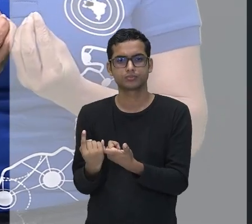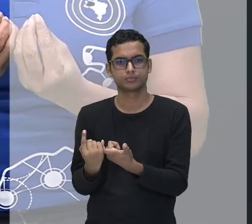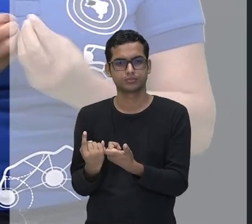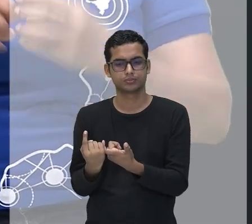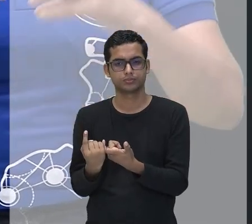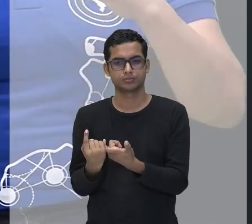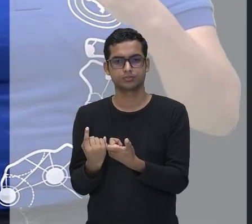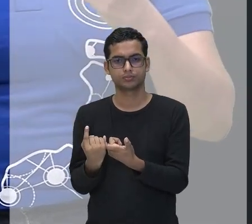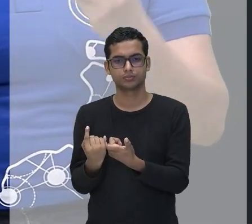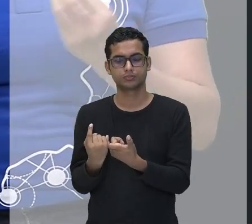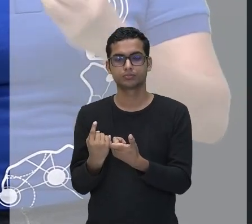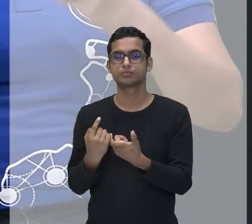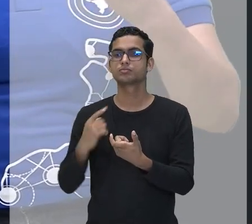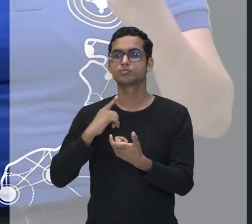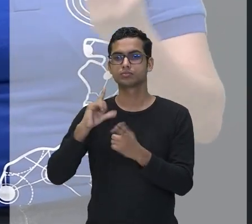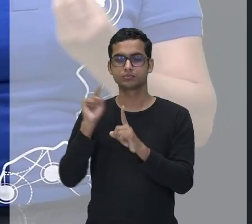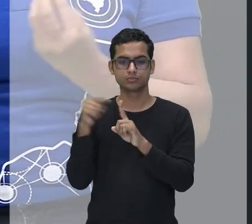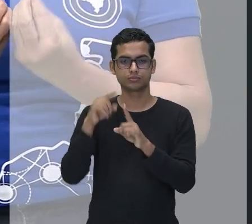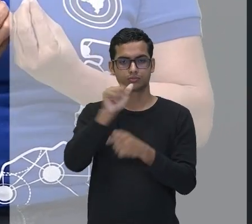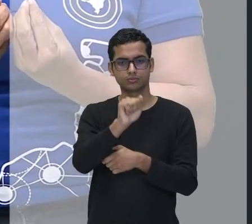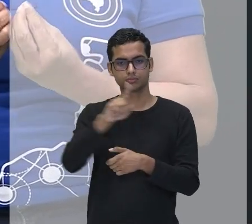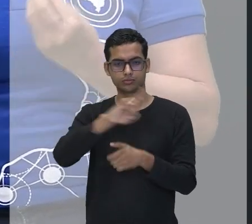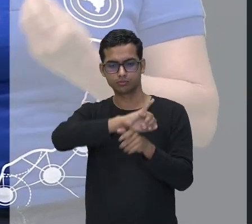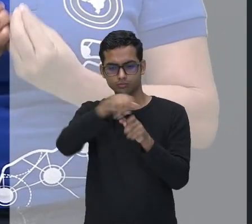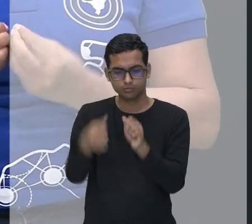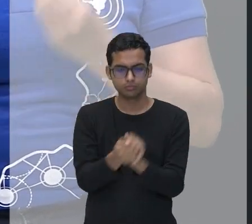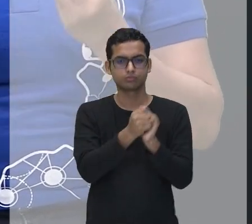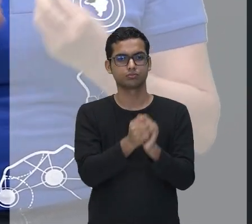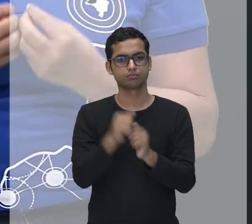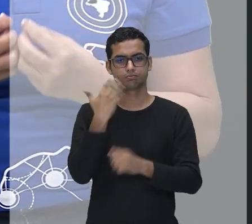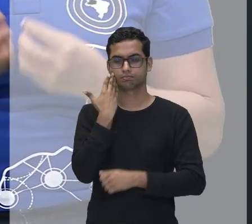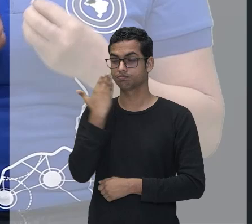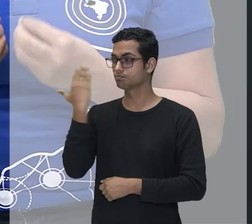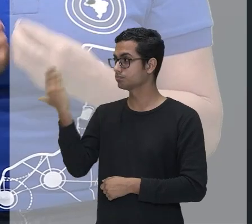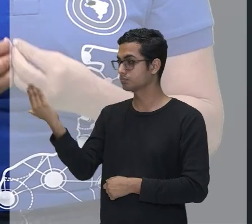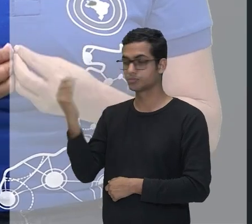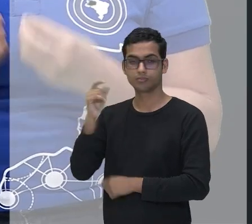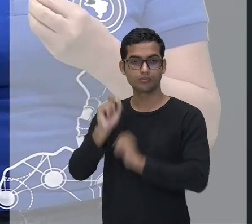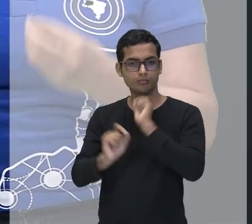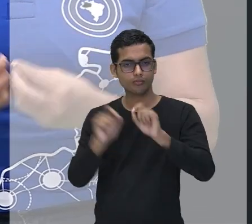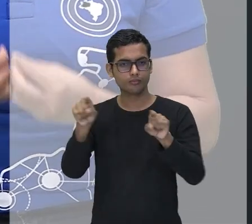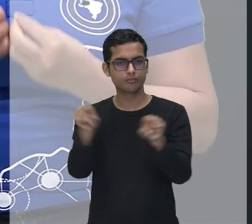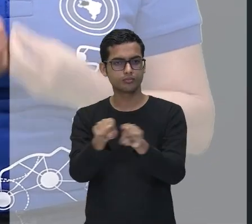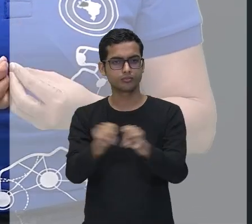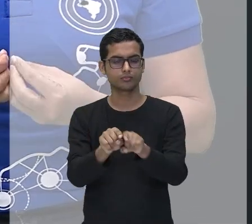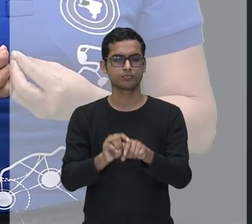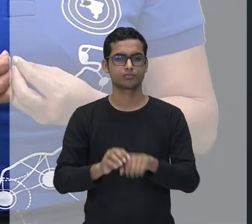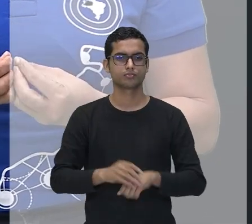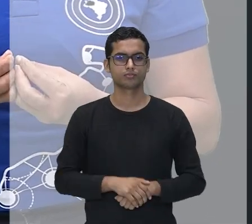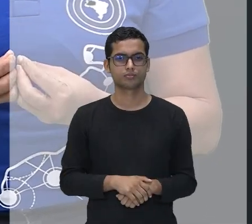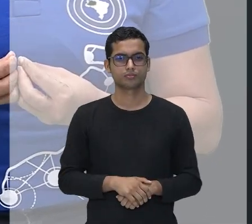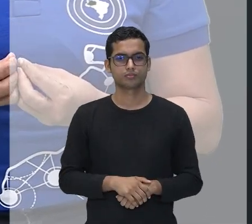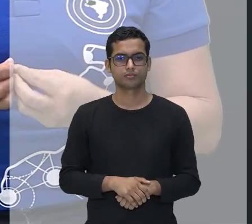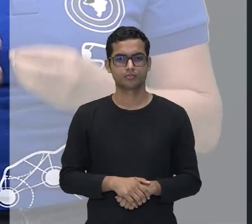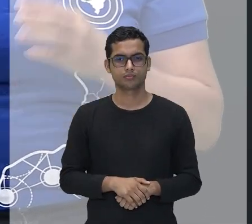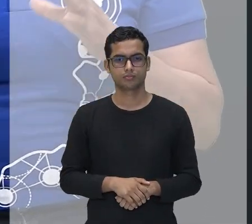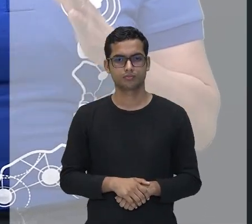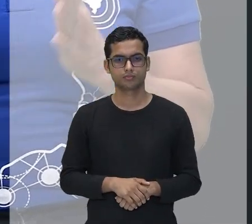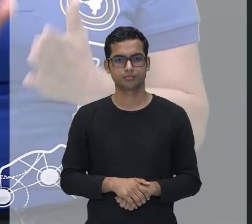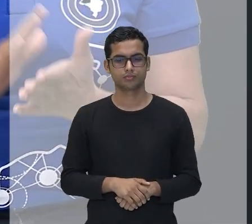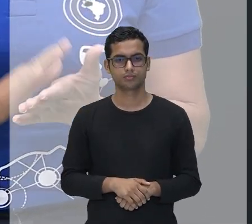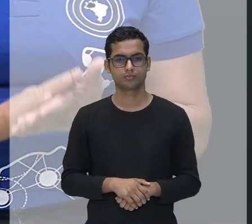adnominal. Ele está junto, admiráveis. É um adjetivo e está fazendo o papel de adjunto adnominal.